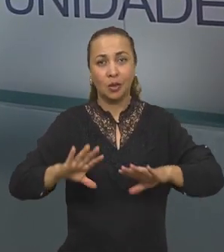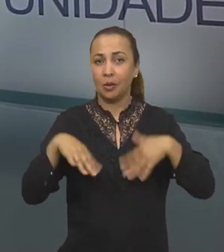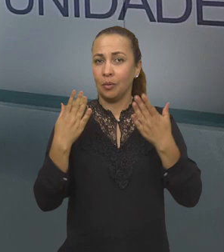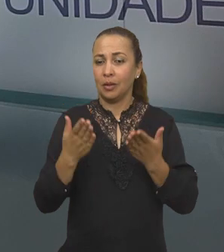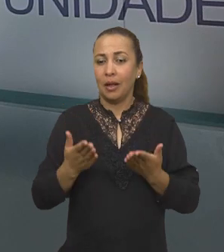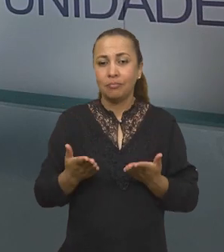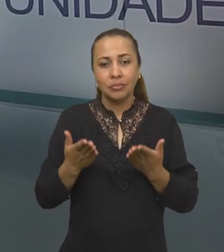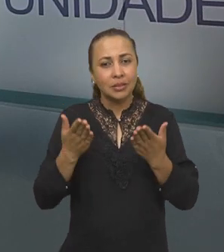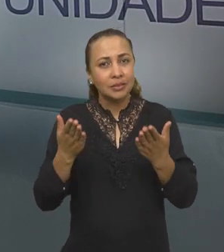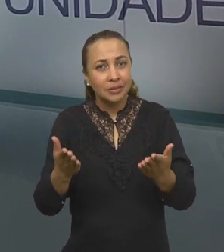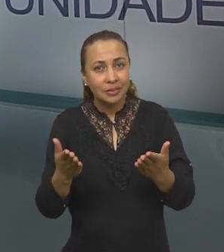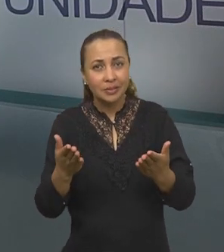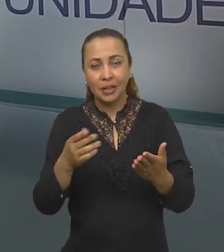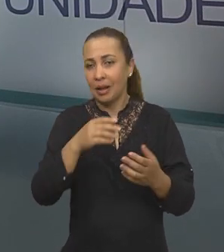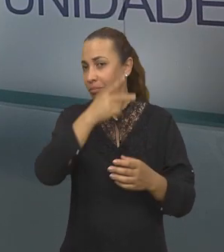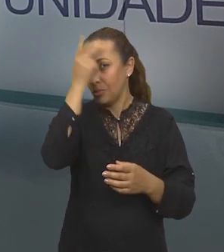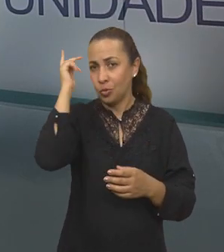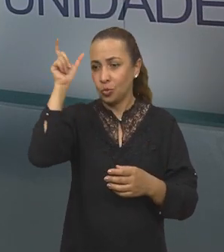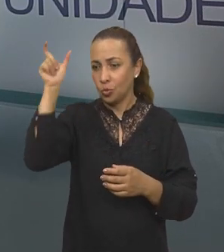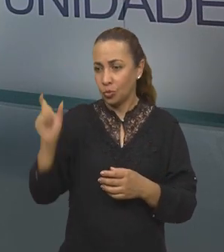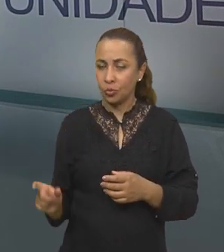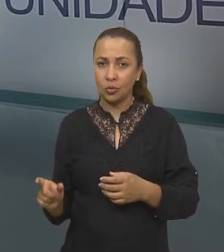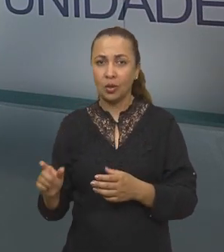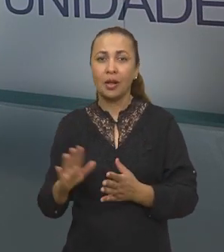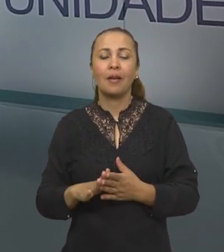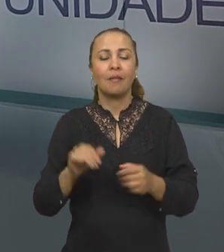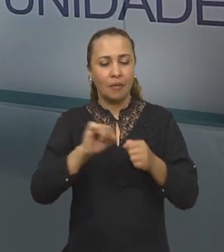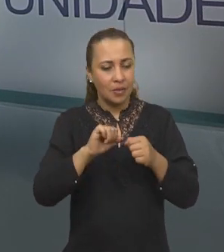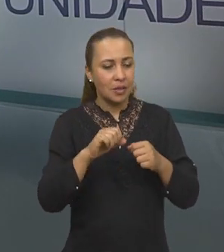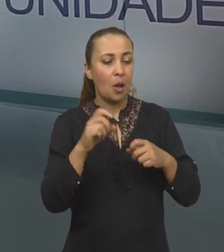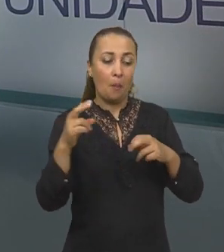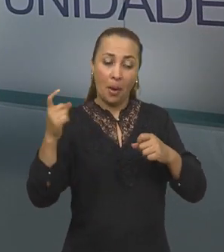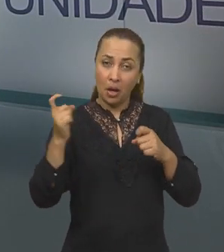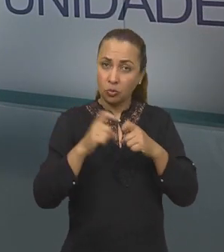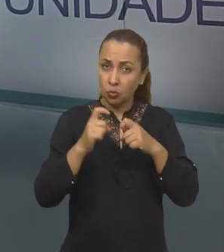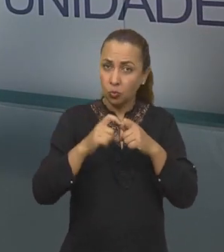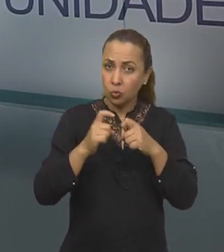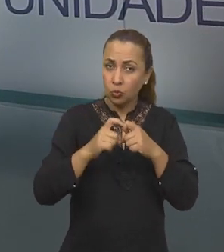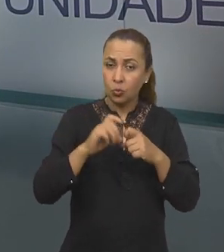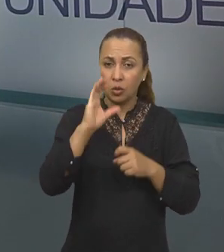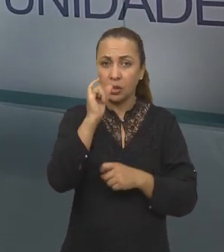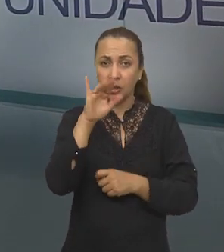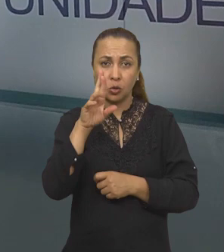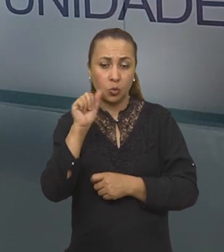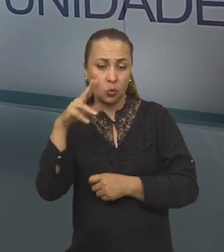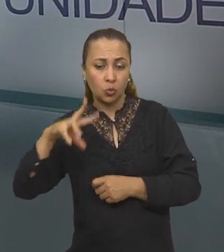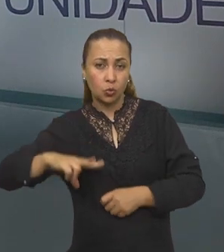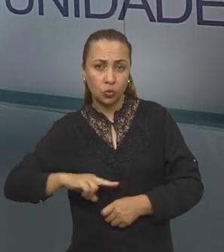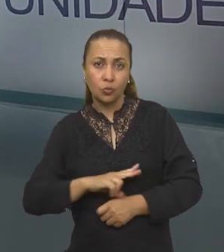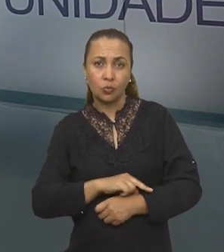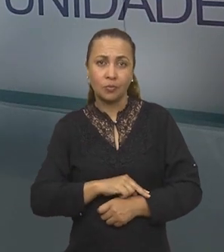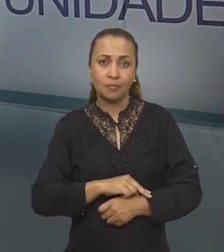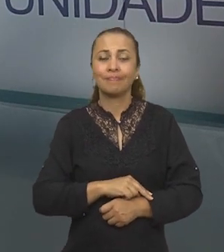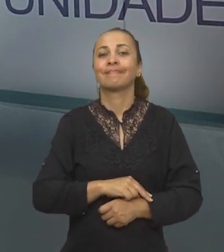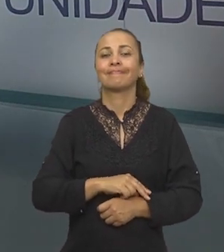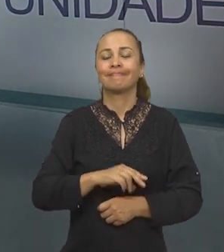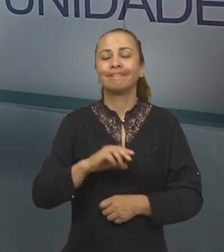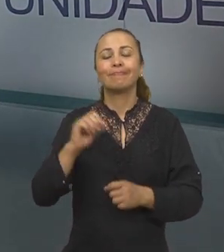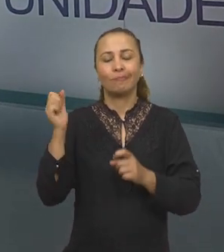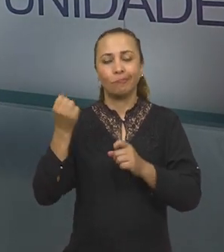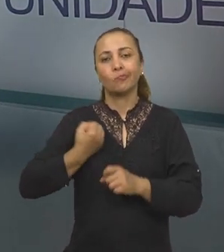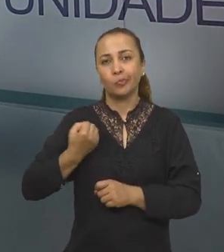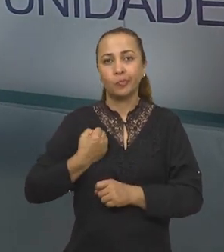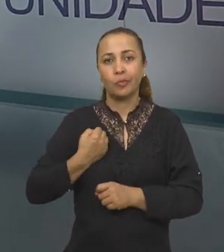paciente que vamos realizar uma cirurgia com um índice de precisão muito alto, conseguindo assim